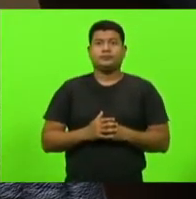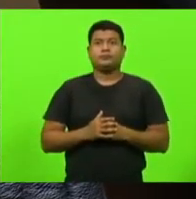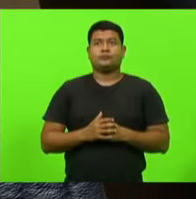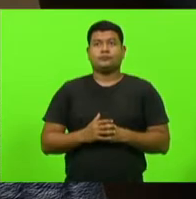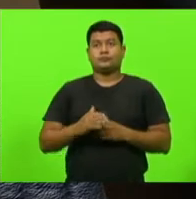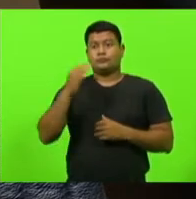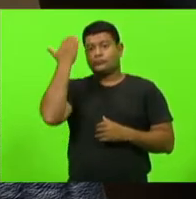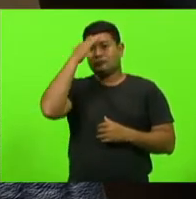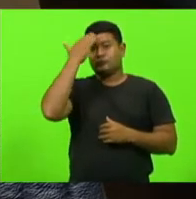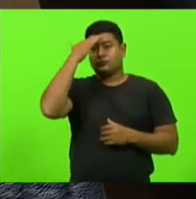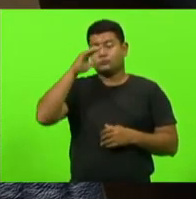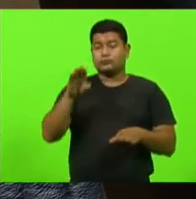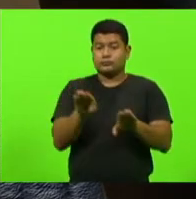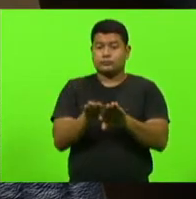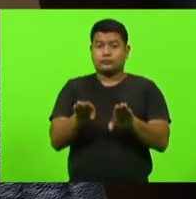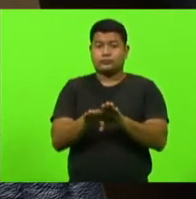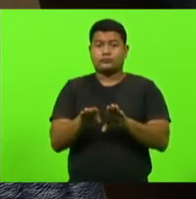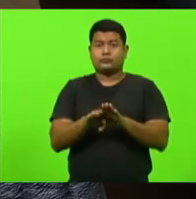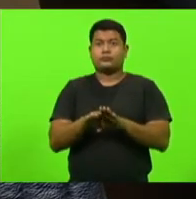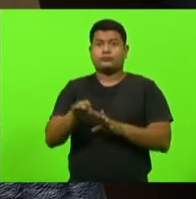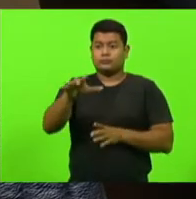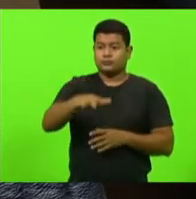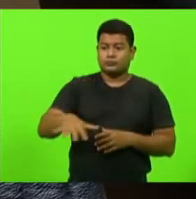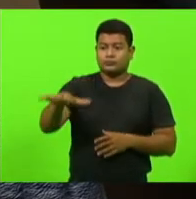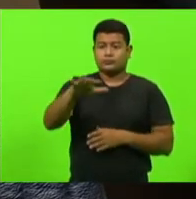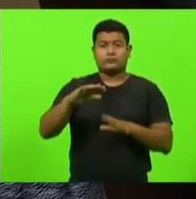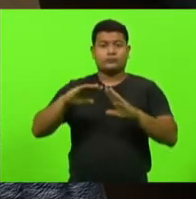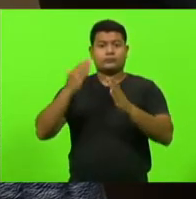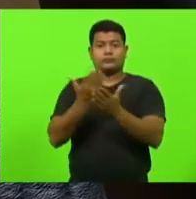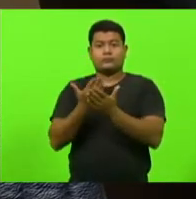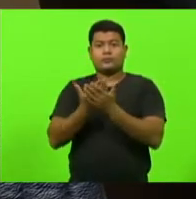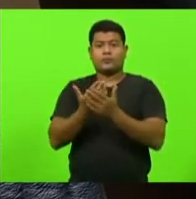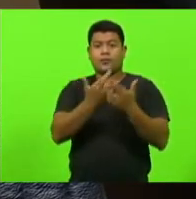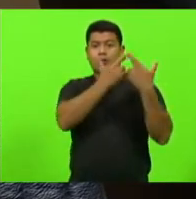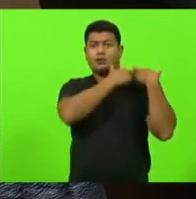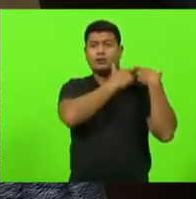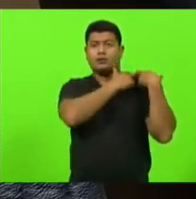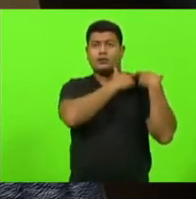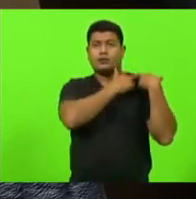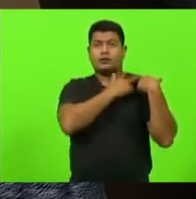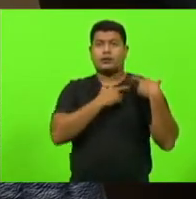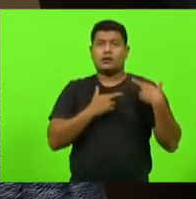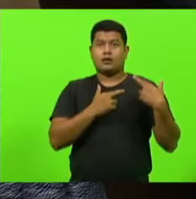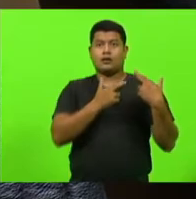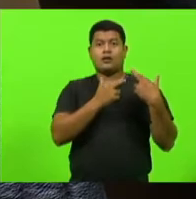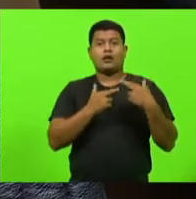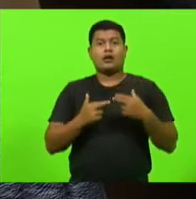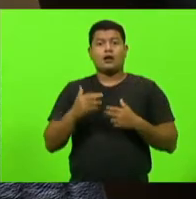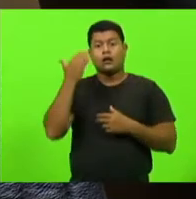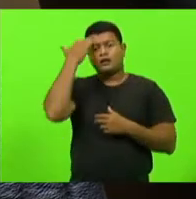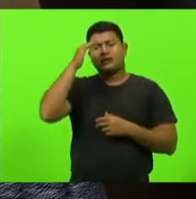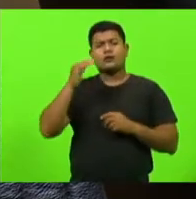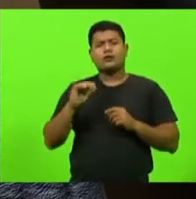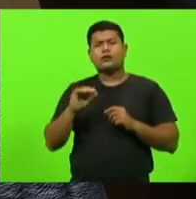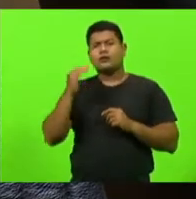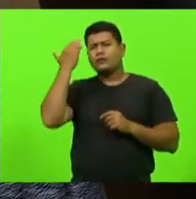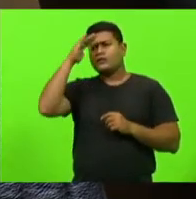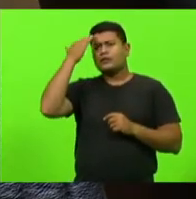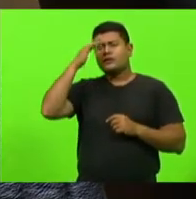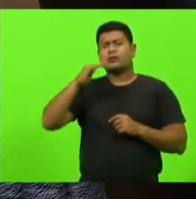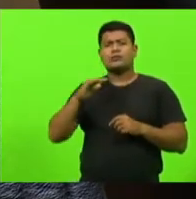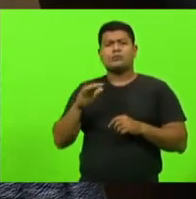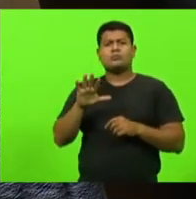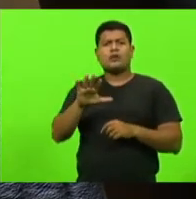Entendemos também que no ambiente escolar essa responsabilidade é coletiva. Entendemos também que autonomia